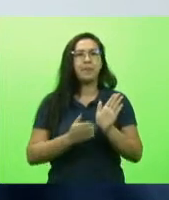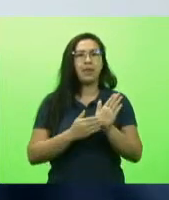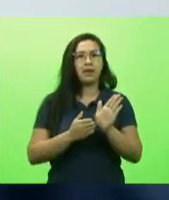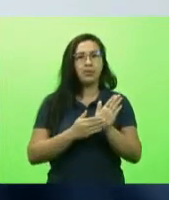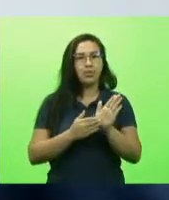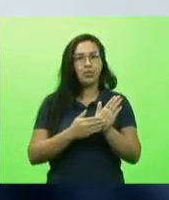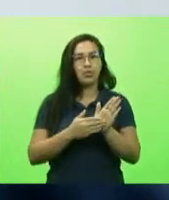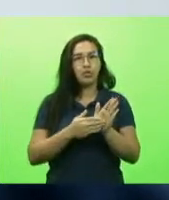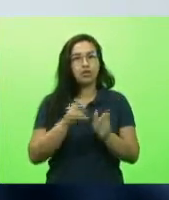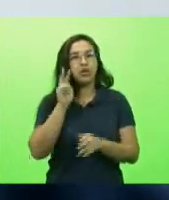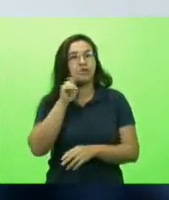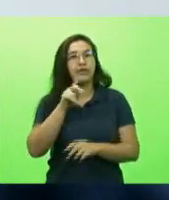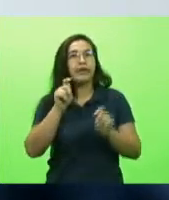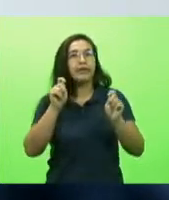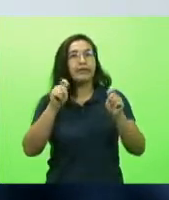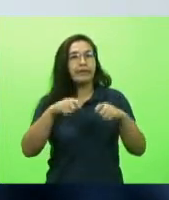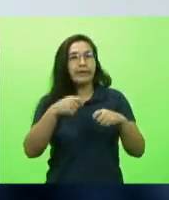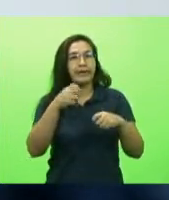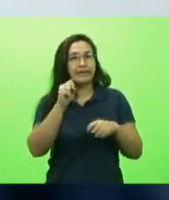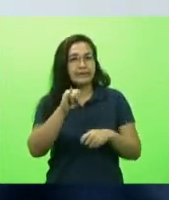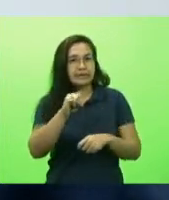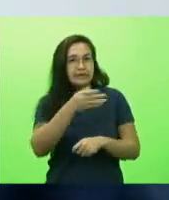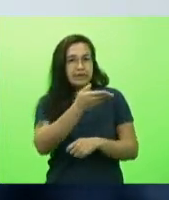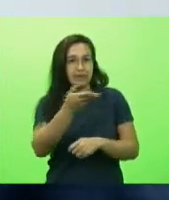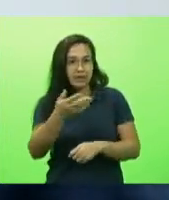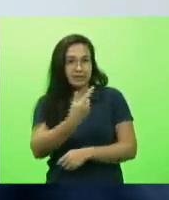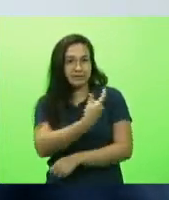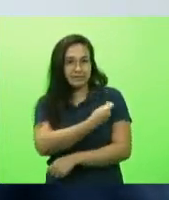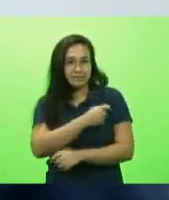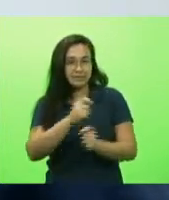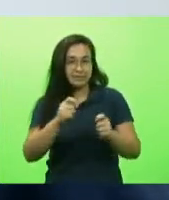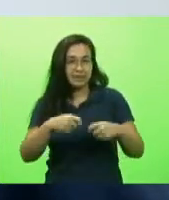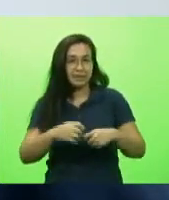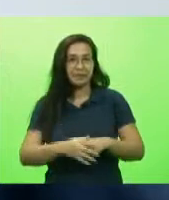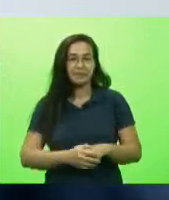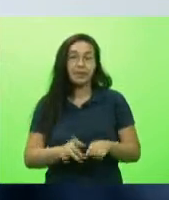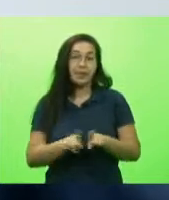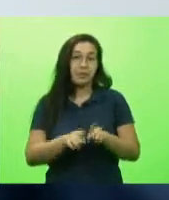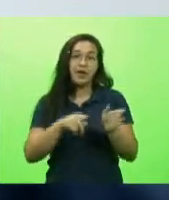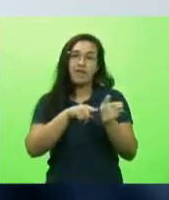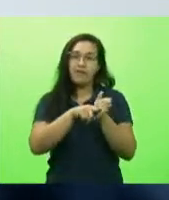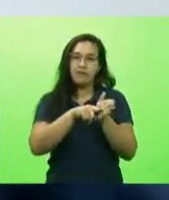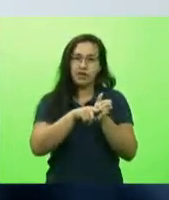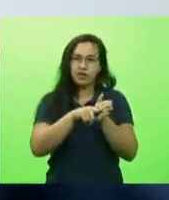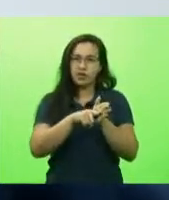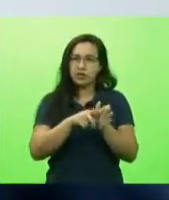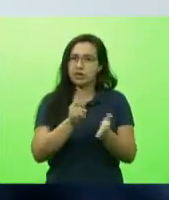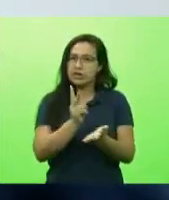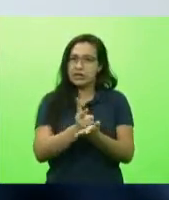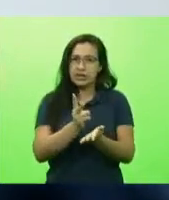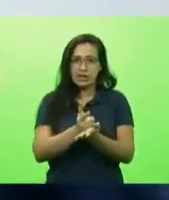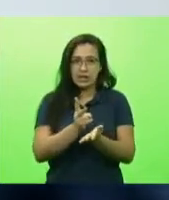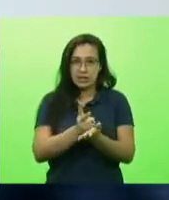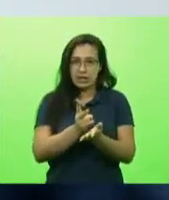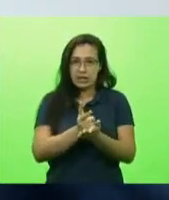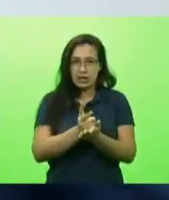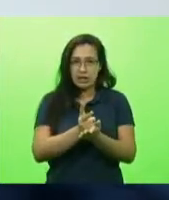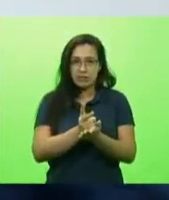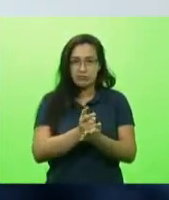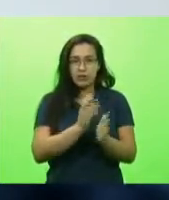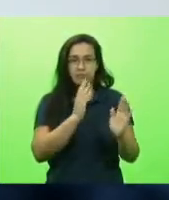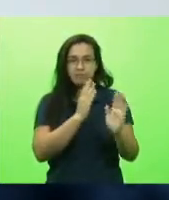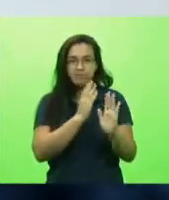vacinados e também temos as nossas vigilâncias que participam ativamente dessa fiscalização em todos os momentos